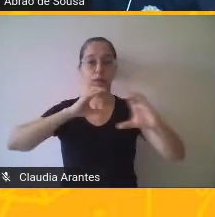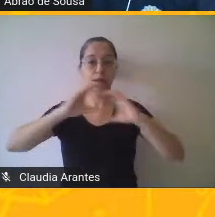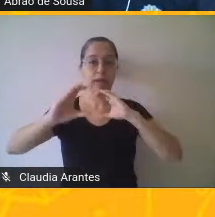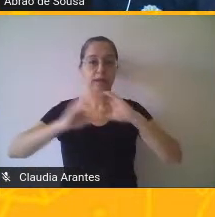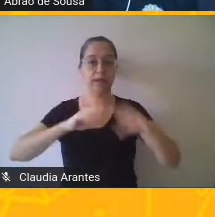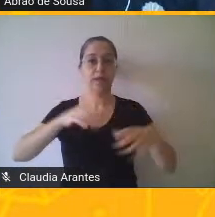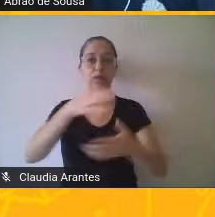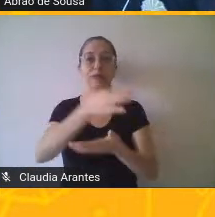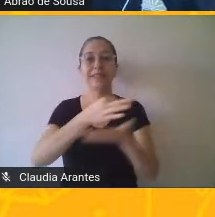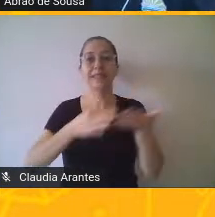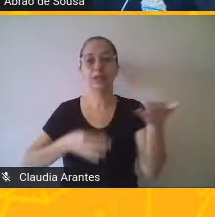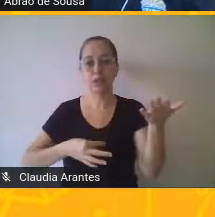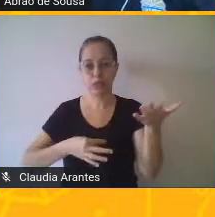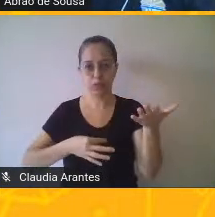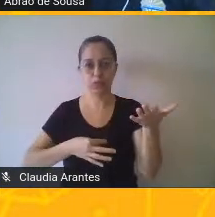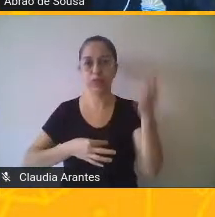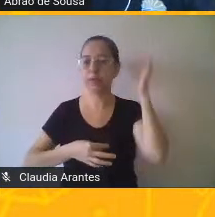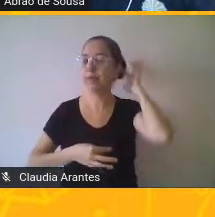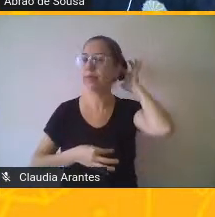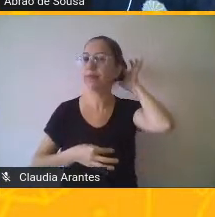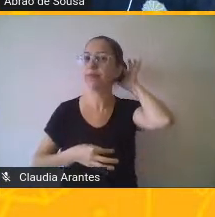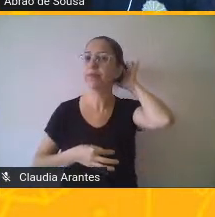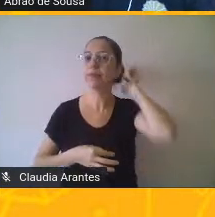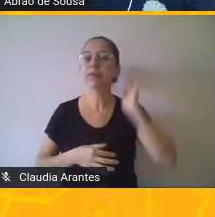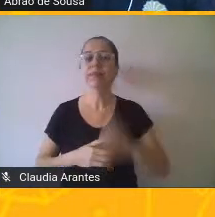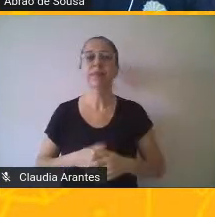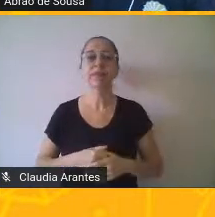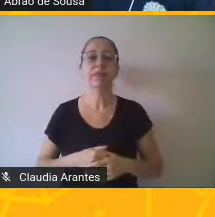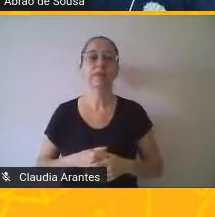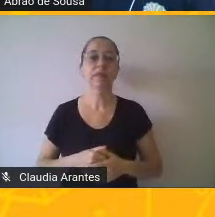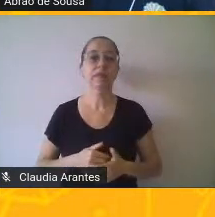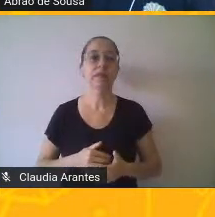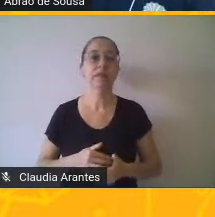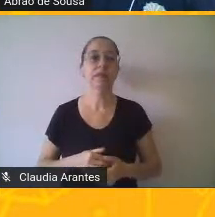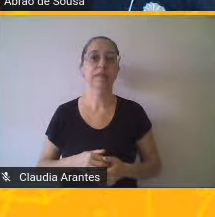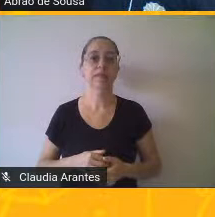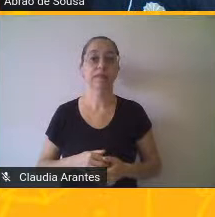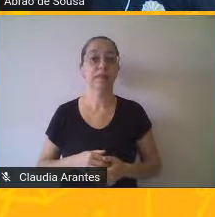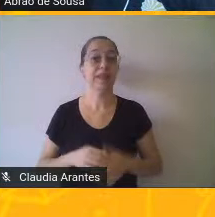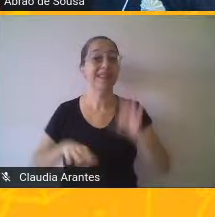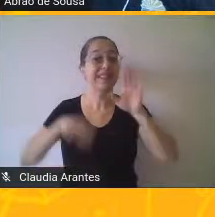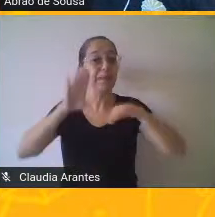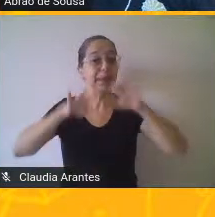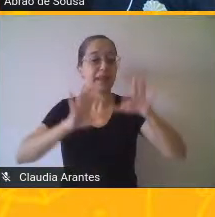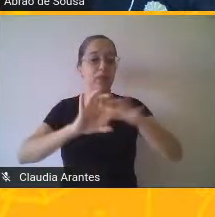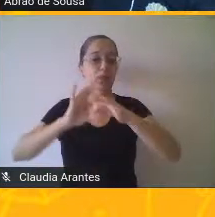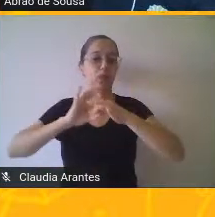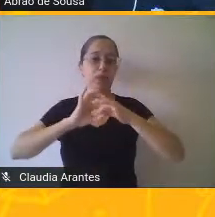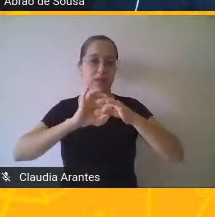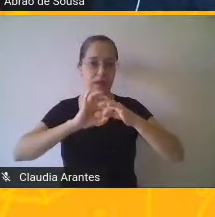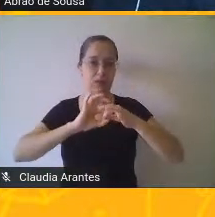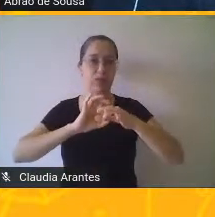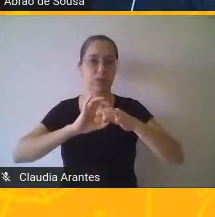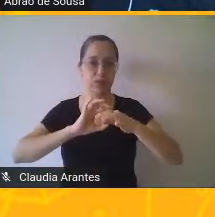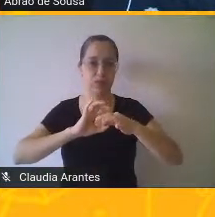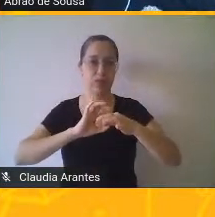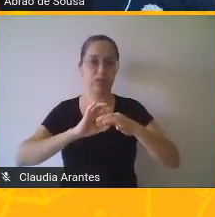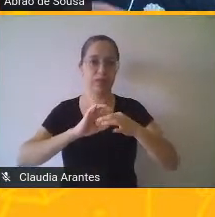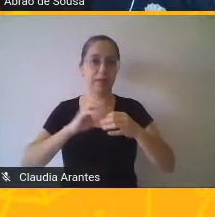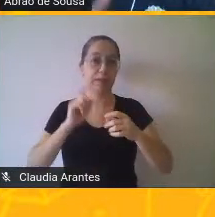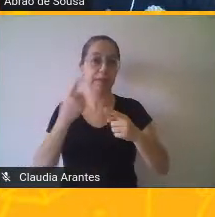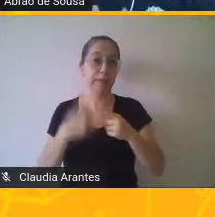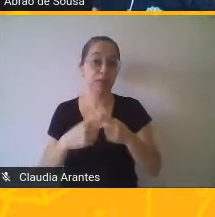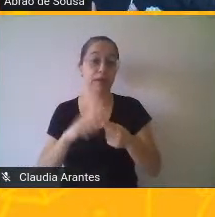textos informativos. Ela também depende do contexto, que são os fatos